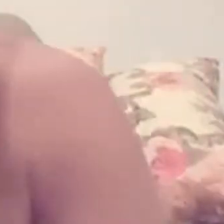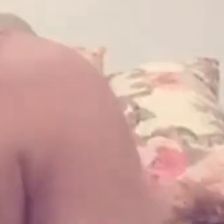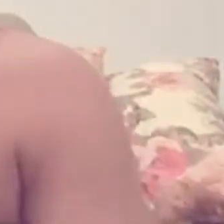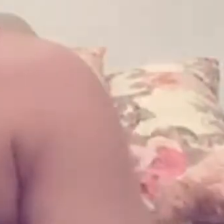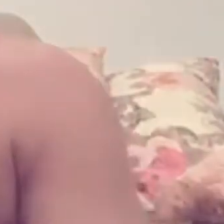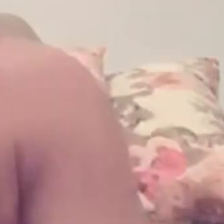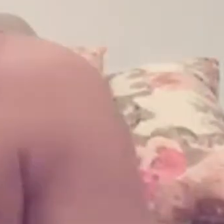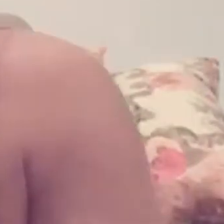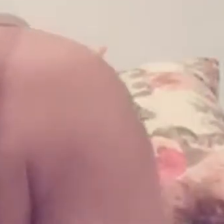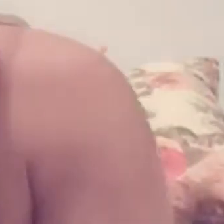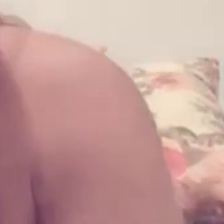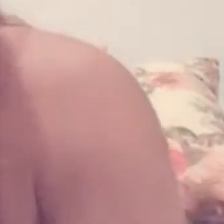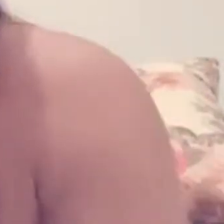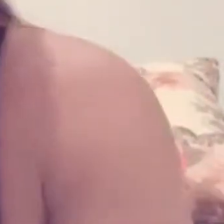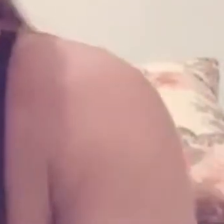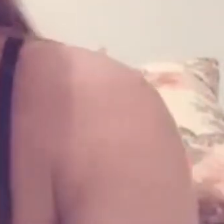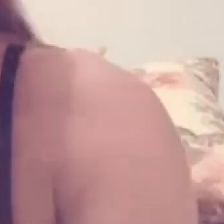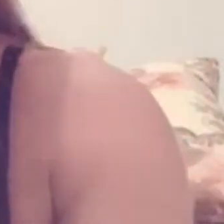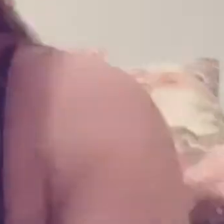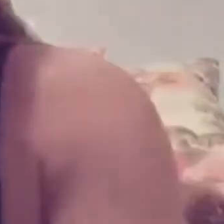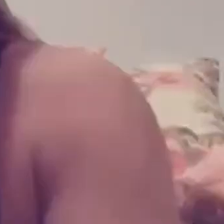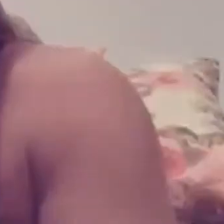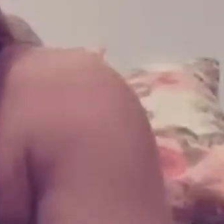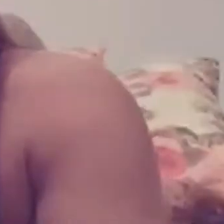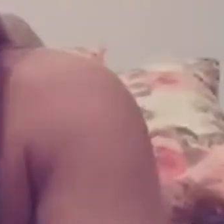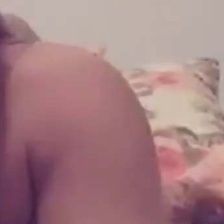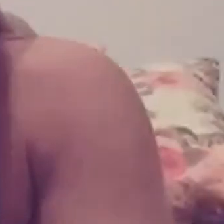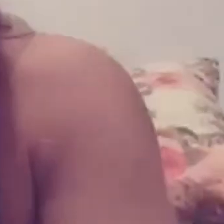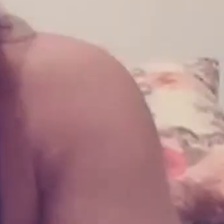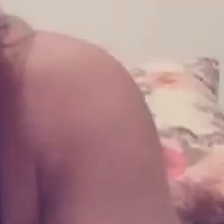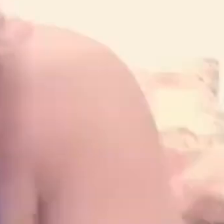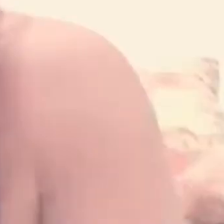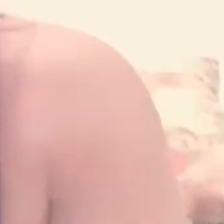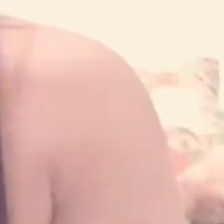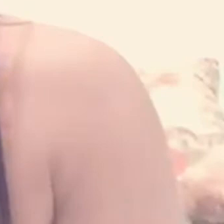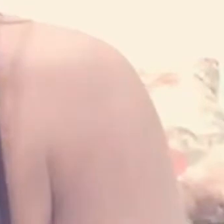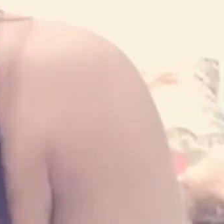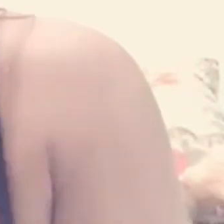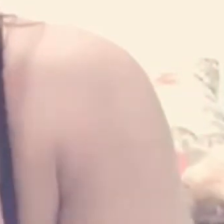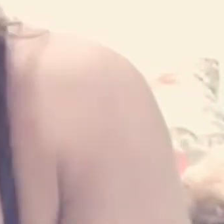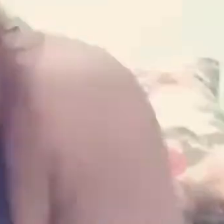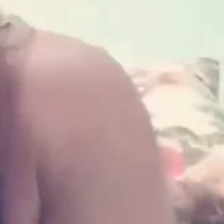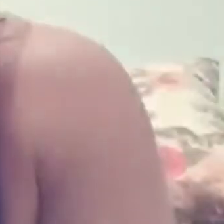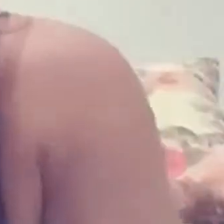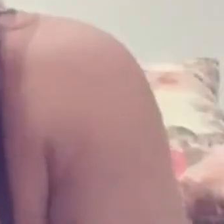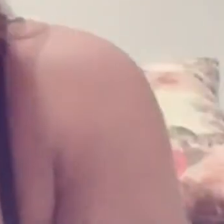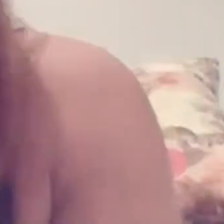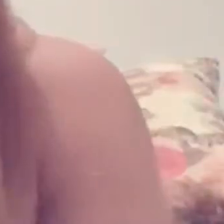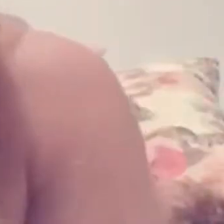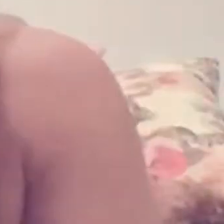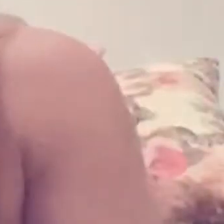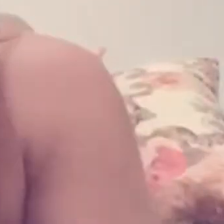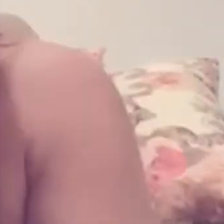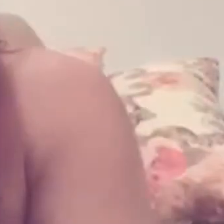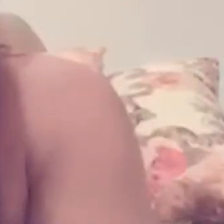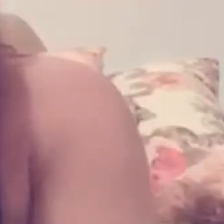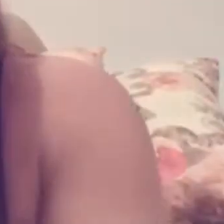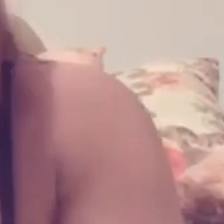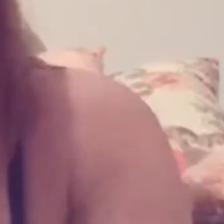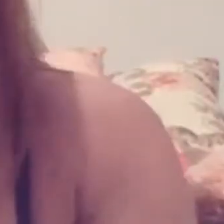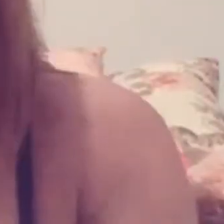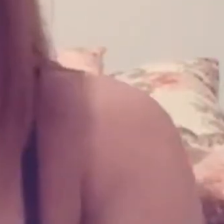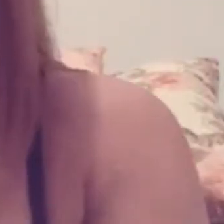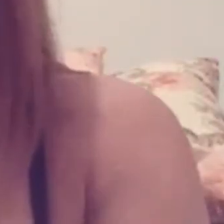pra essa moça me fazer feliz e o destino não quis